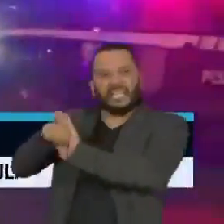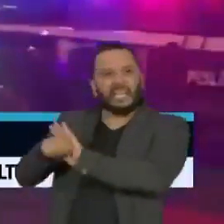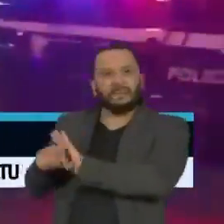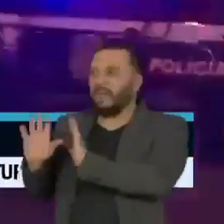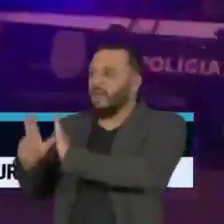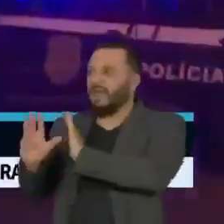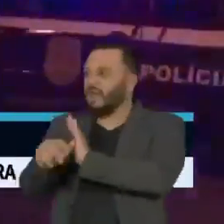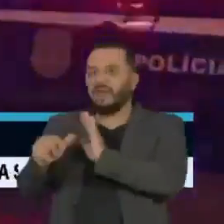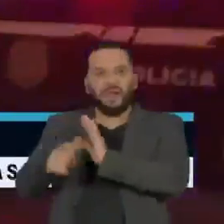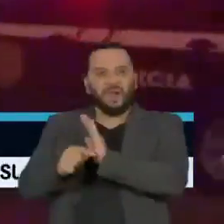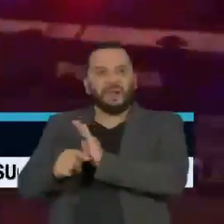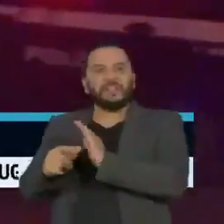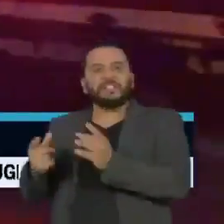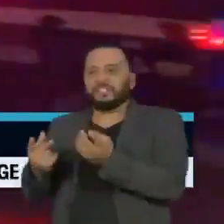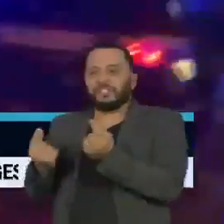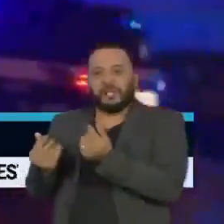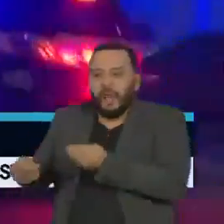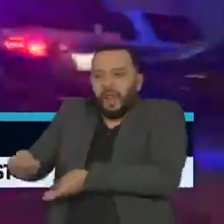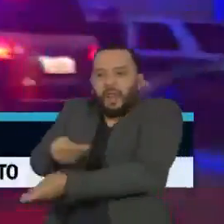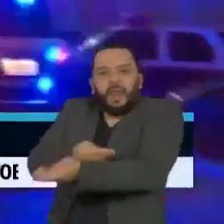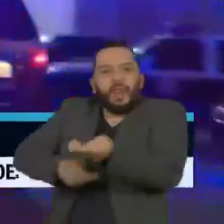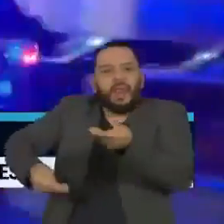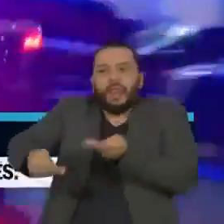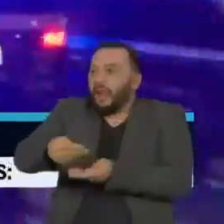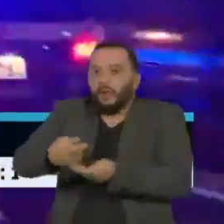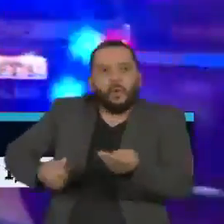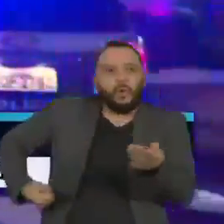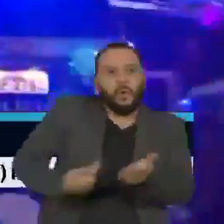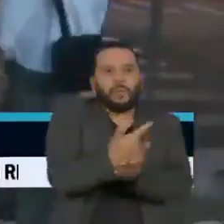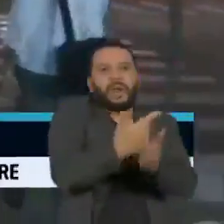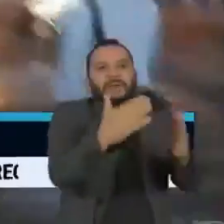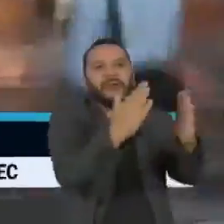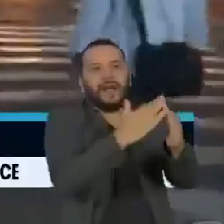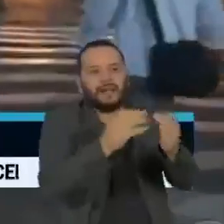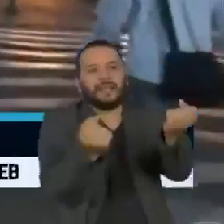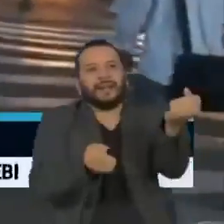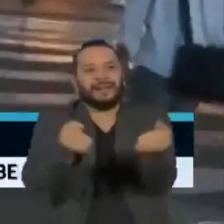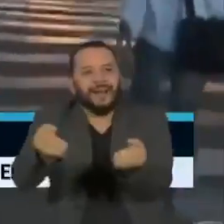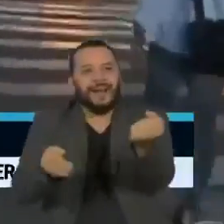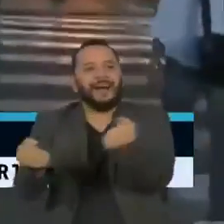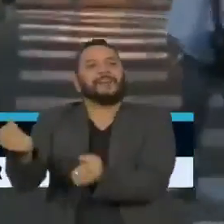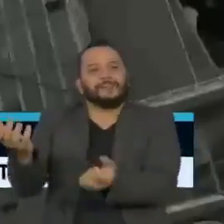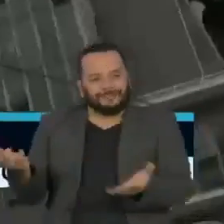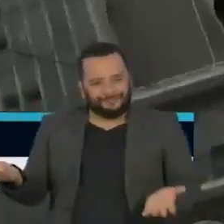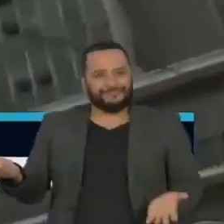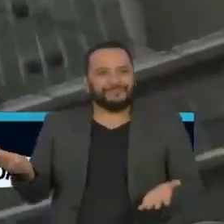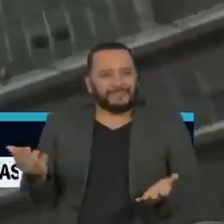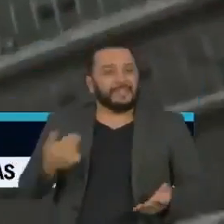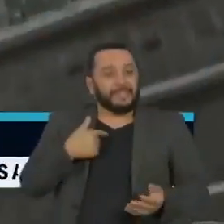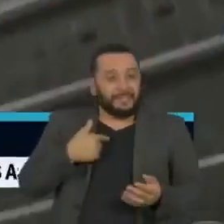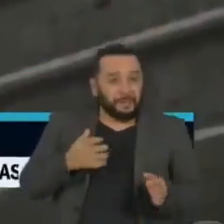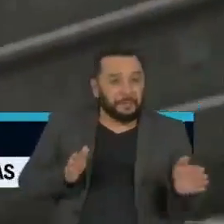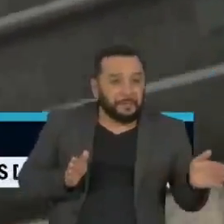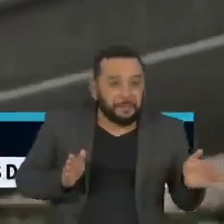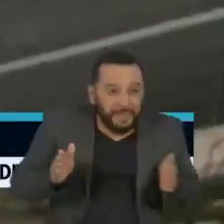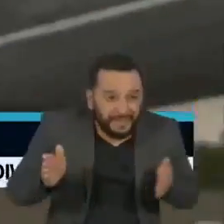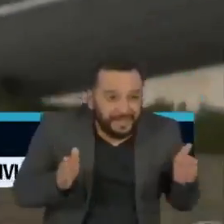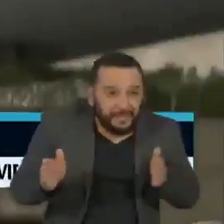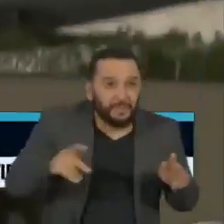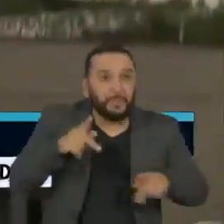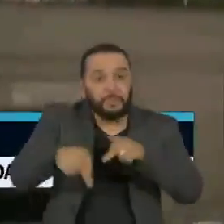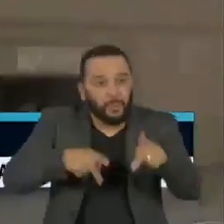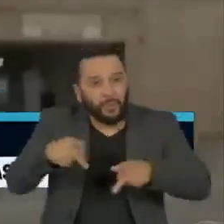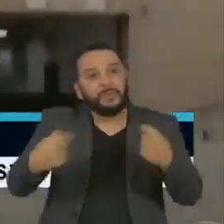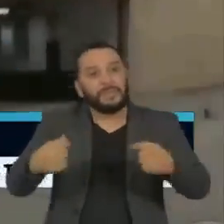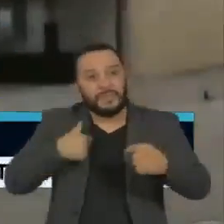de bens, móveis, imóveis e daí por diante. Um período onde a população precisava de um maior apoio